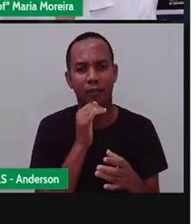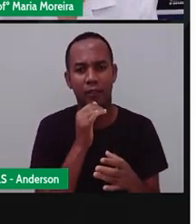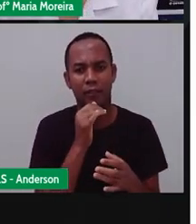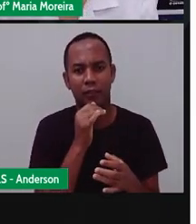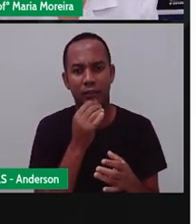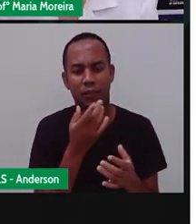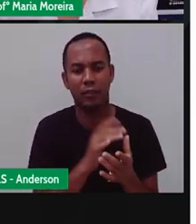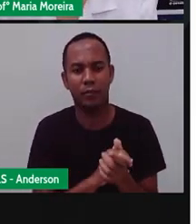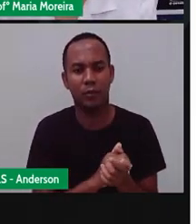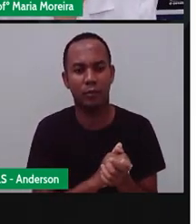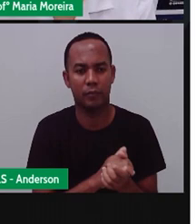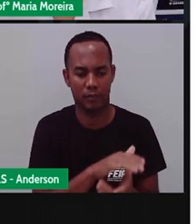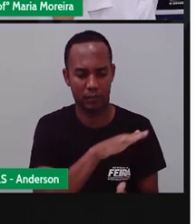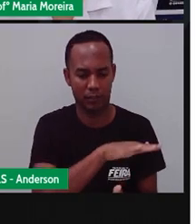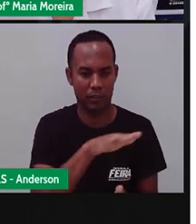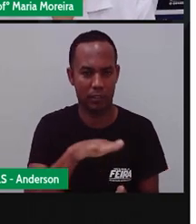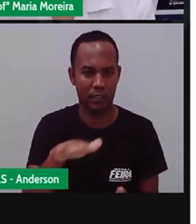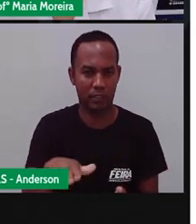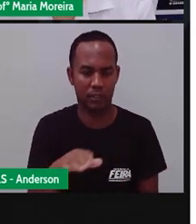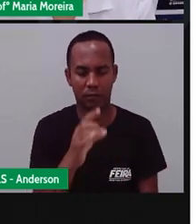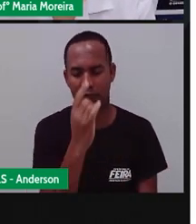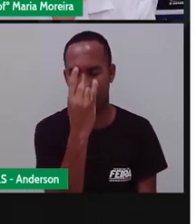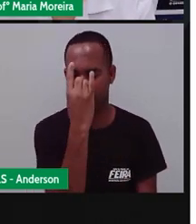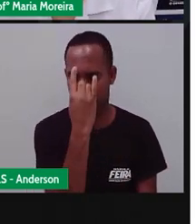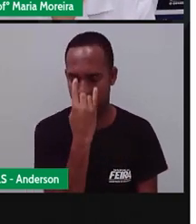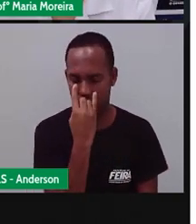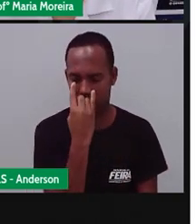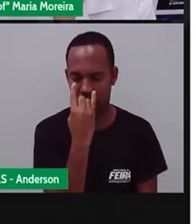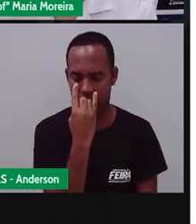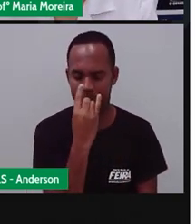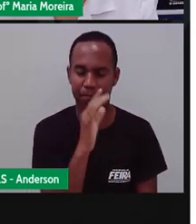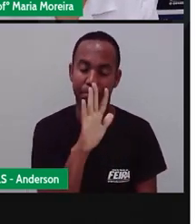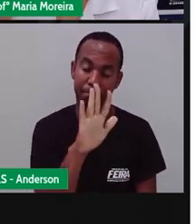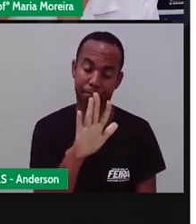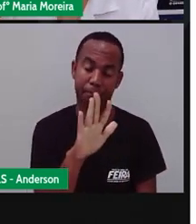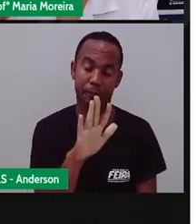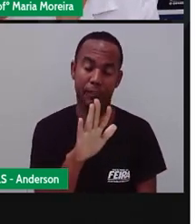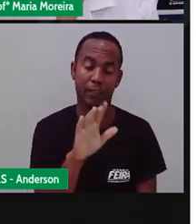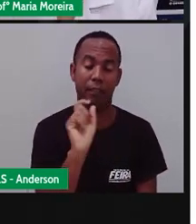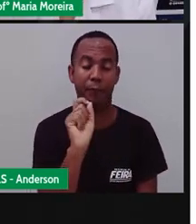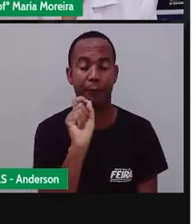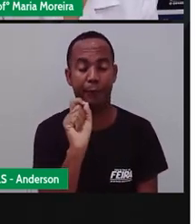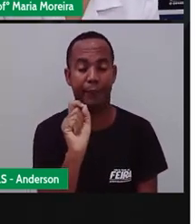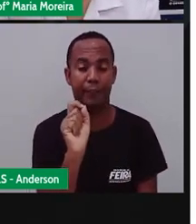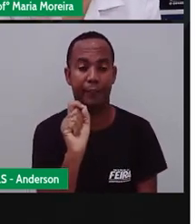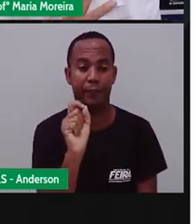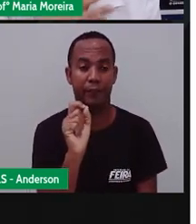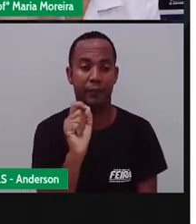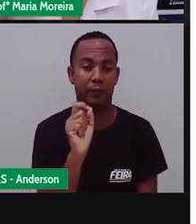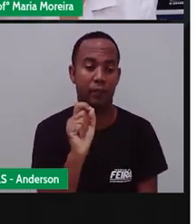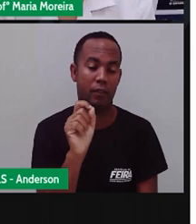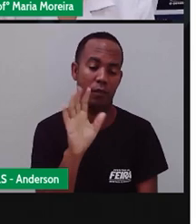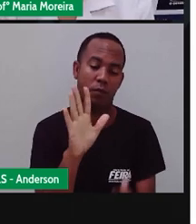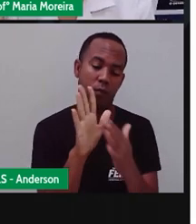uma criança cega, certo? Ela vai o quê? Ó, usar os outros